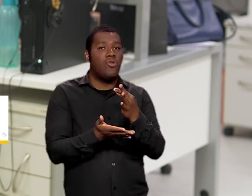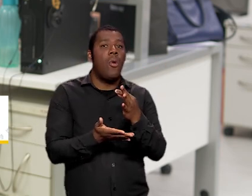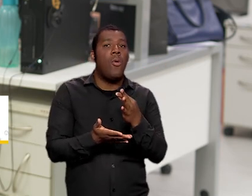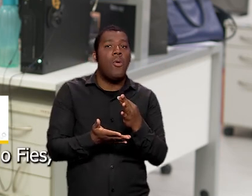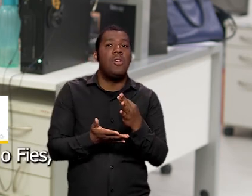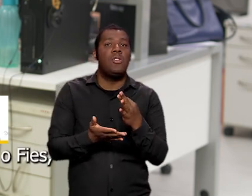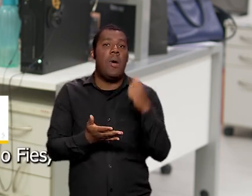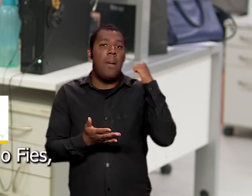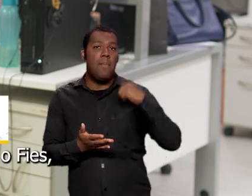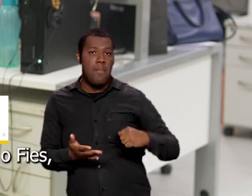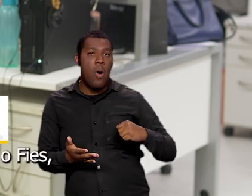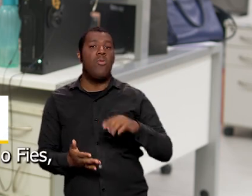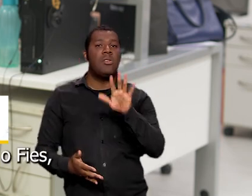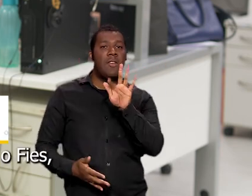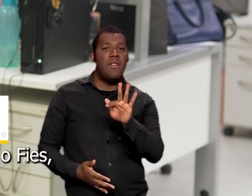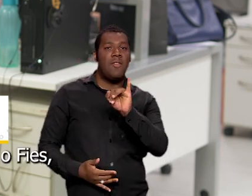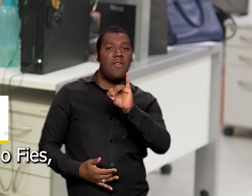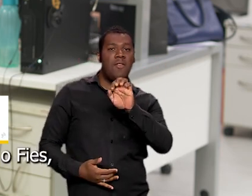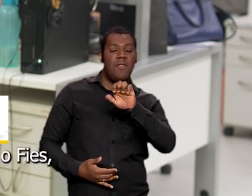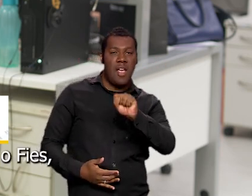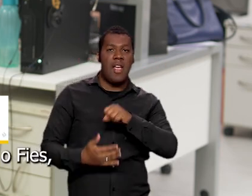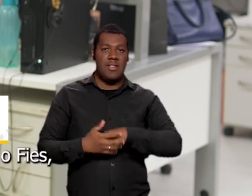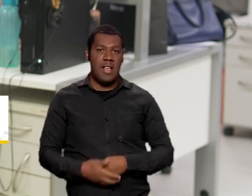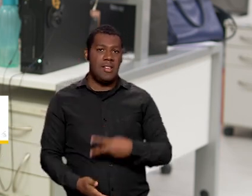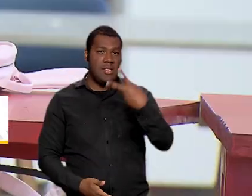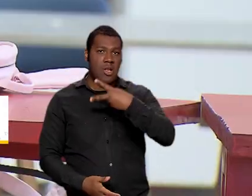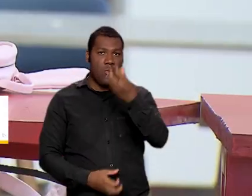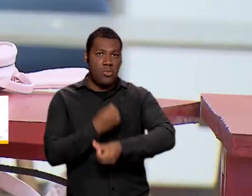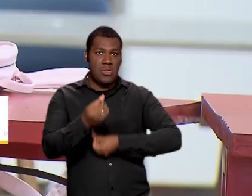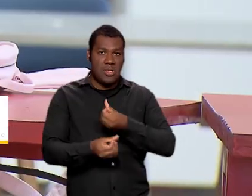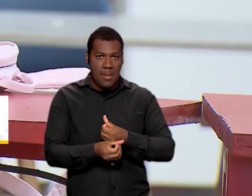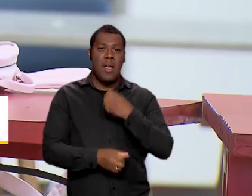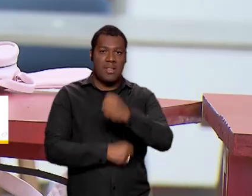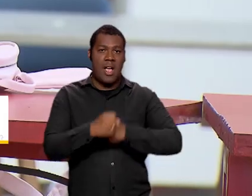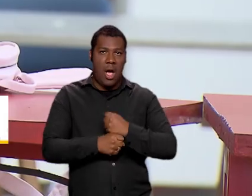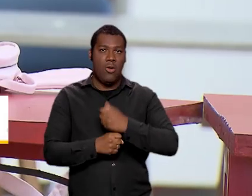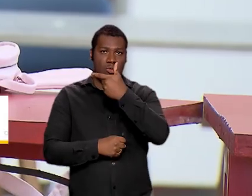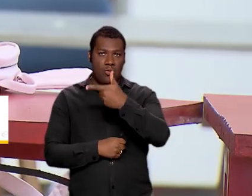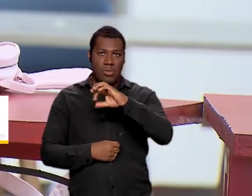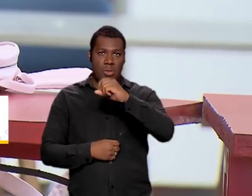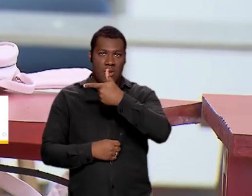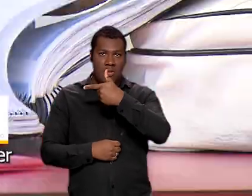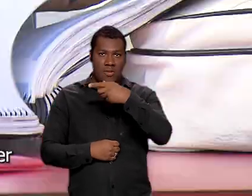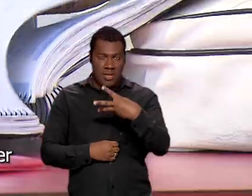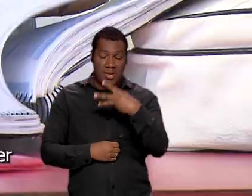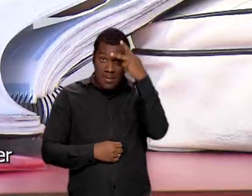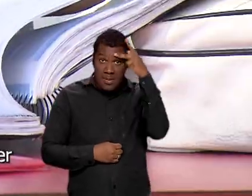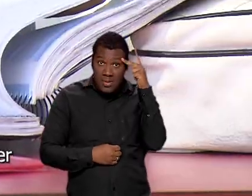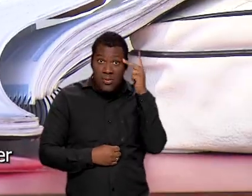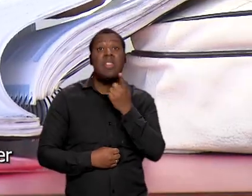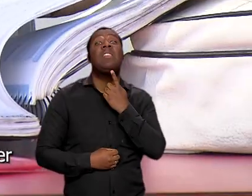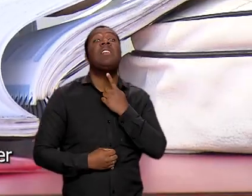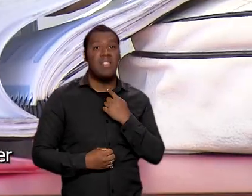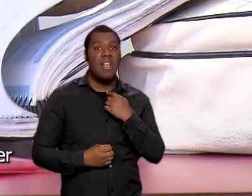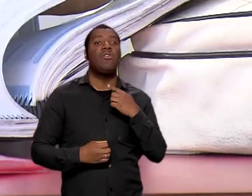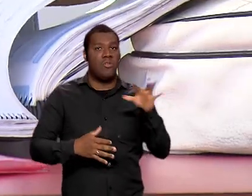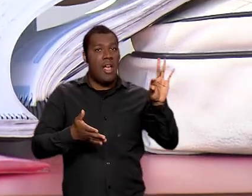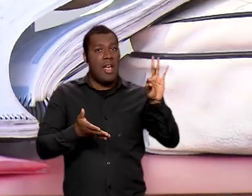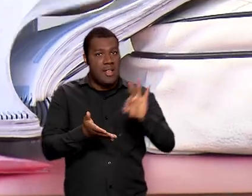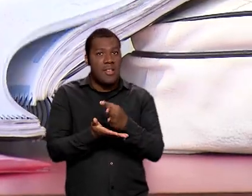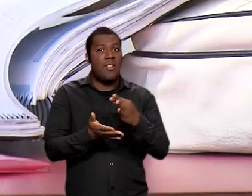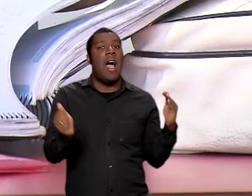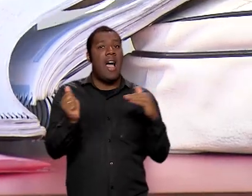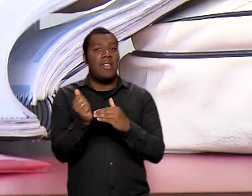processo seletivo do Fundo de Financiamento Estudantil FIES no segundo semestre de 2023. Os interessados podem se